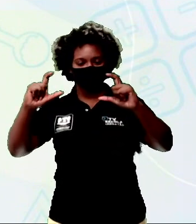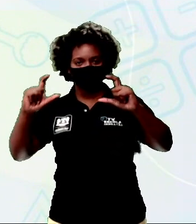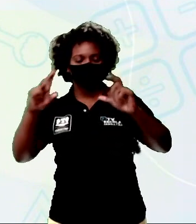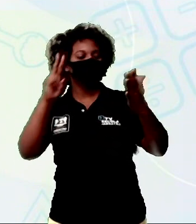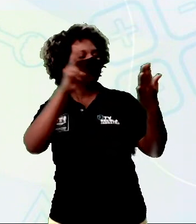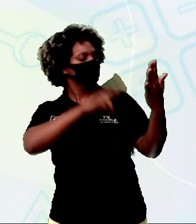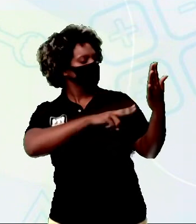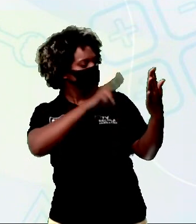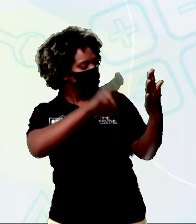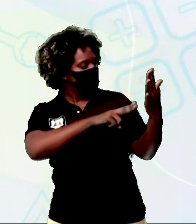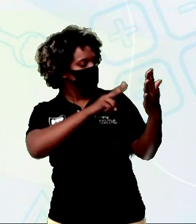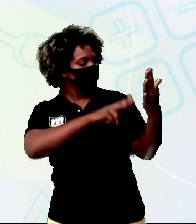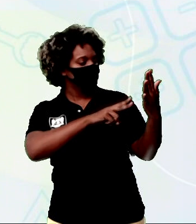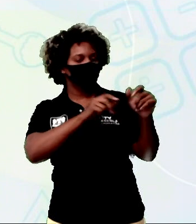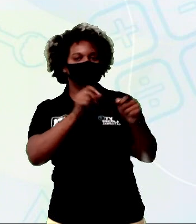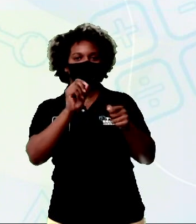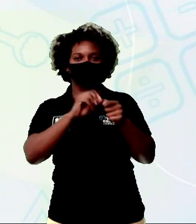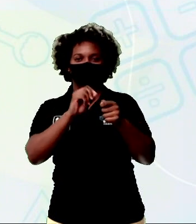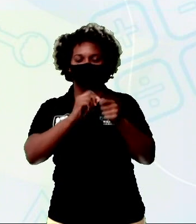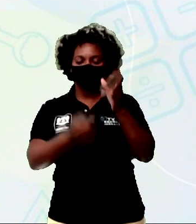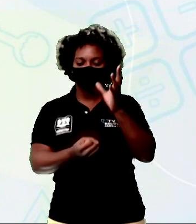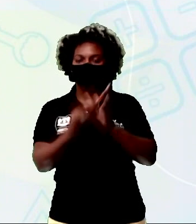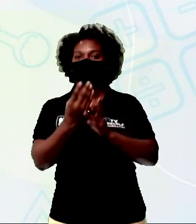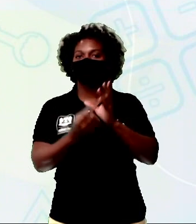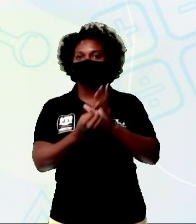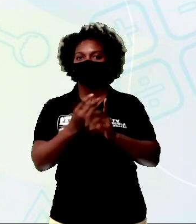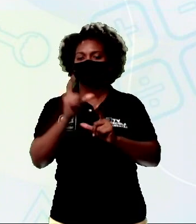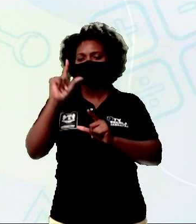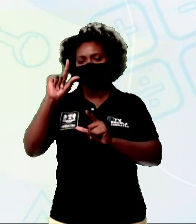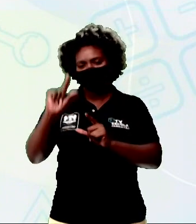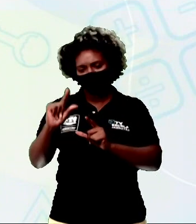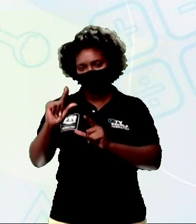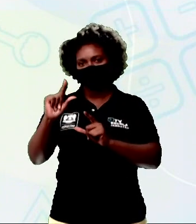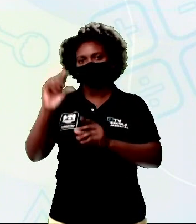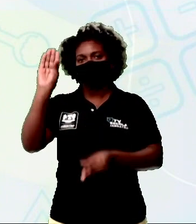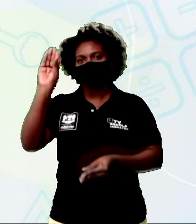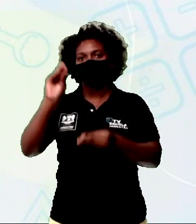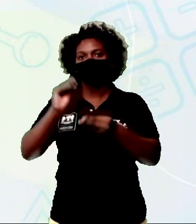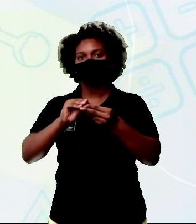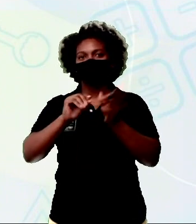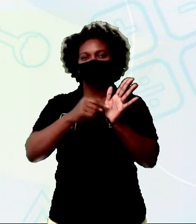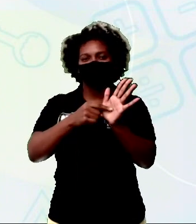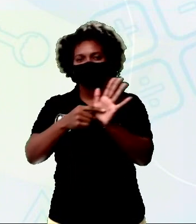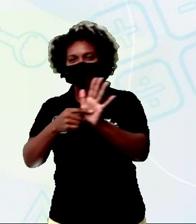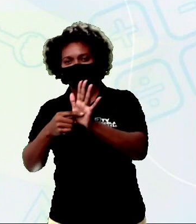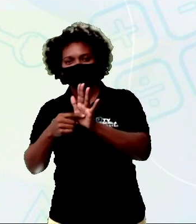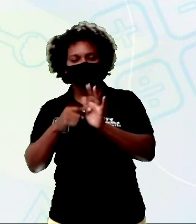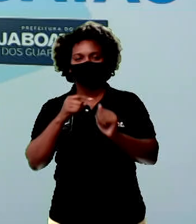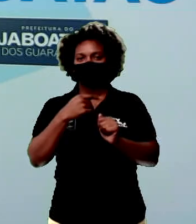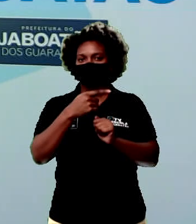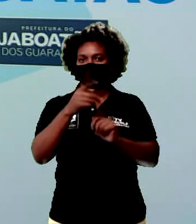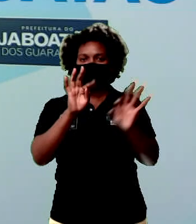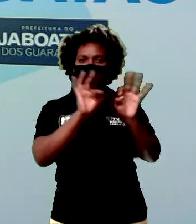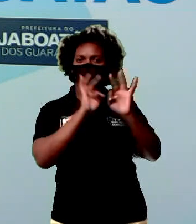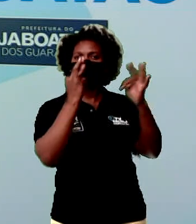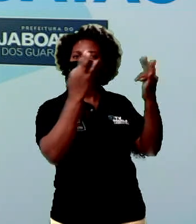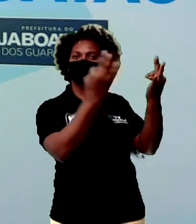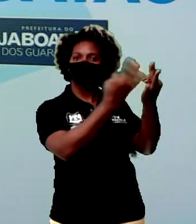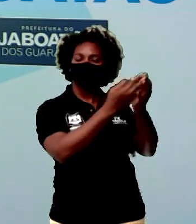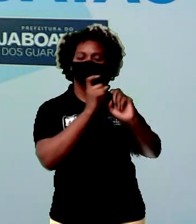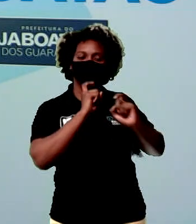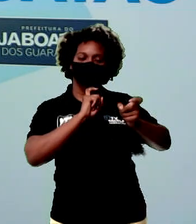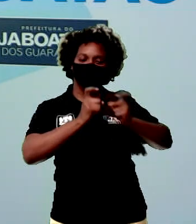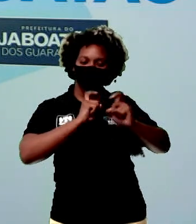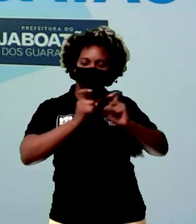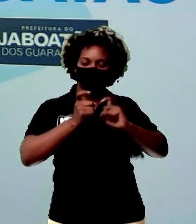e fizessem um pequeno resumo no seu caderno. Tá certo? Mostrem para os seus parentes, discutam,